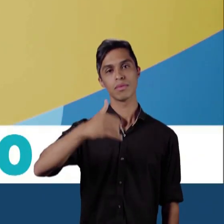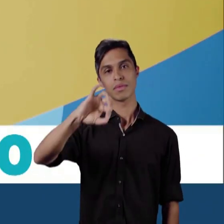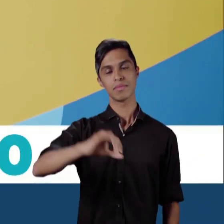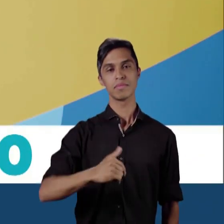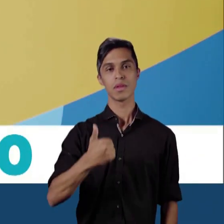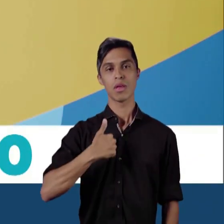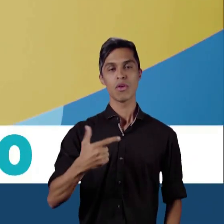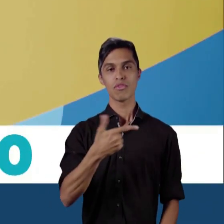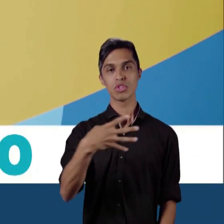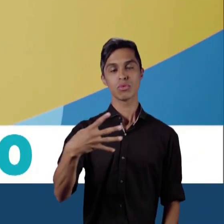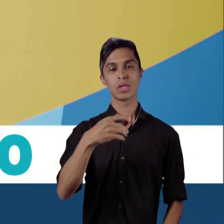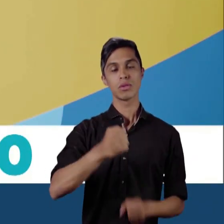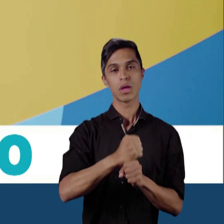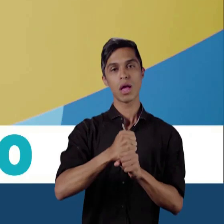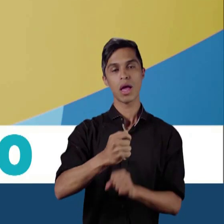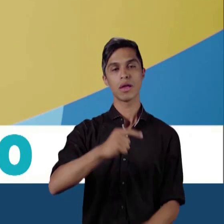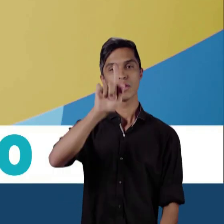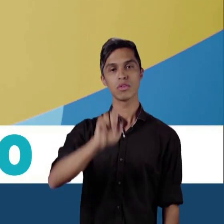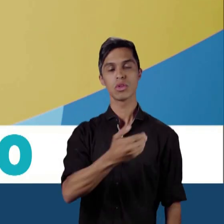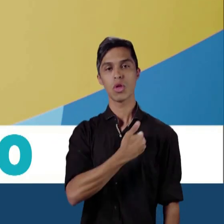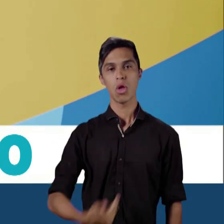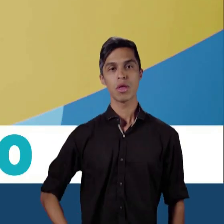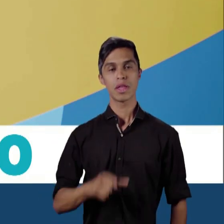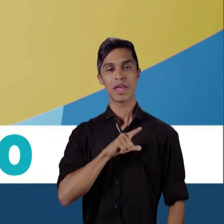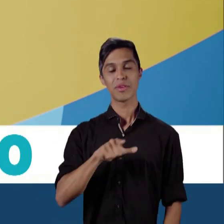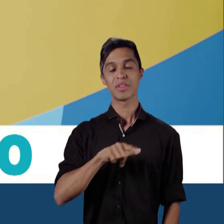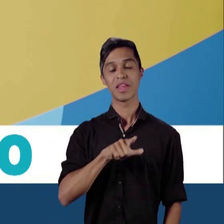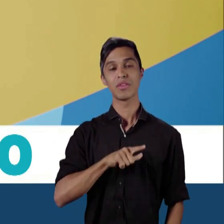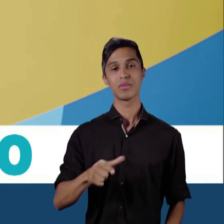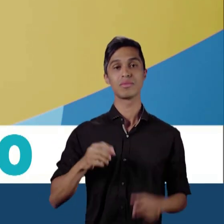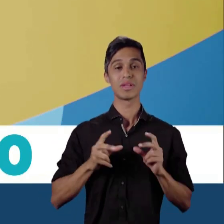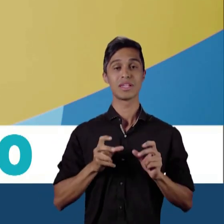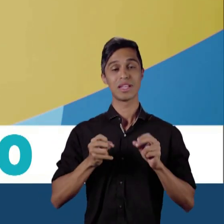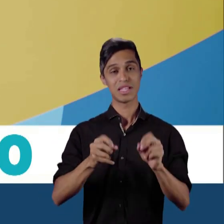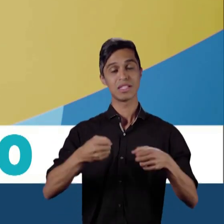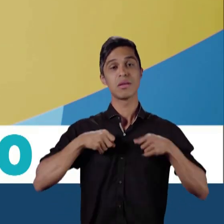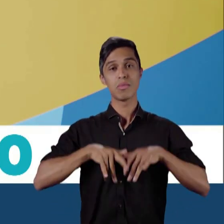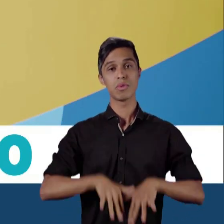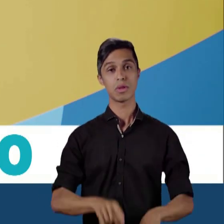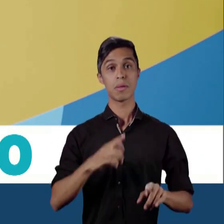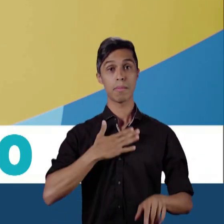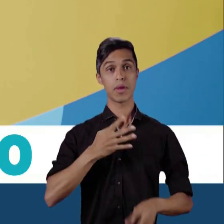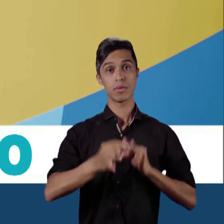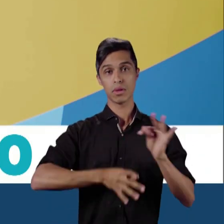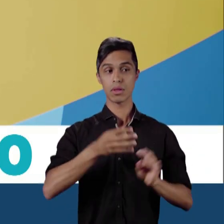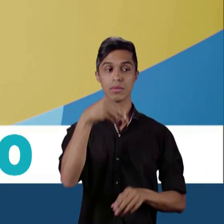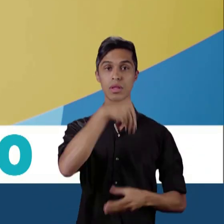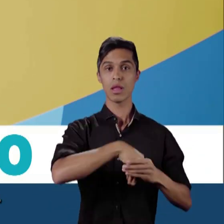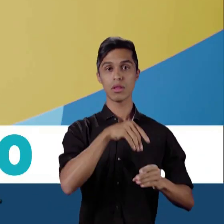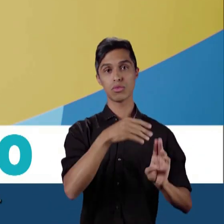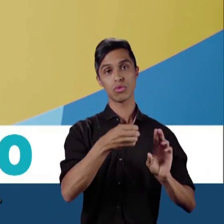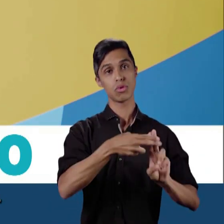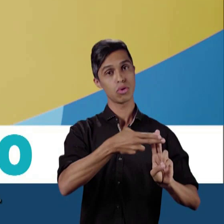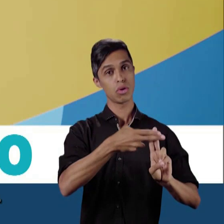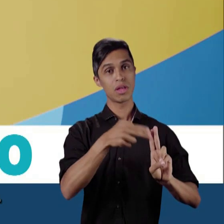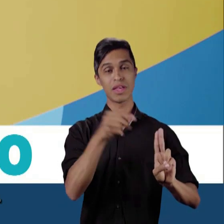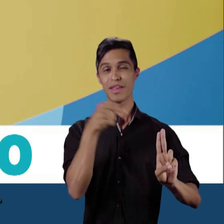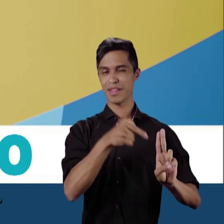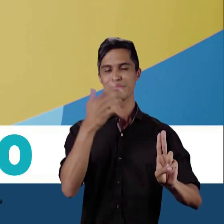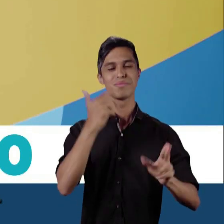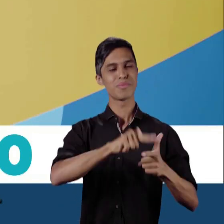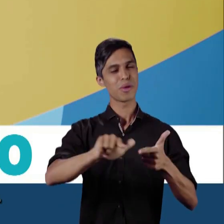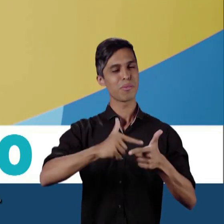Há 24 anos na gestão pública e há 7 anos portadora de câncer metastático. Faço meu tratamento. Dani Catunda, azul escuro. bem das